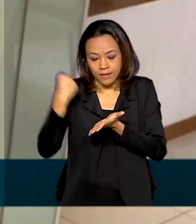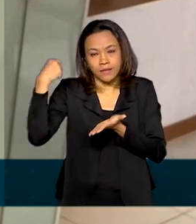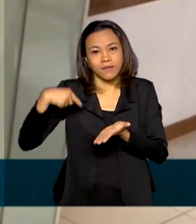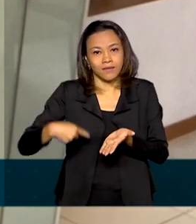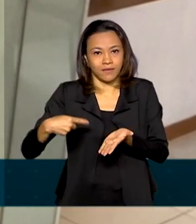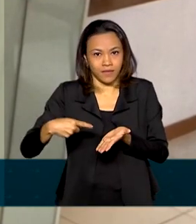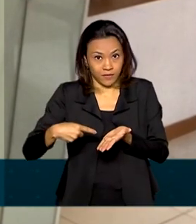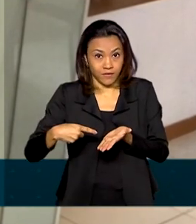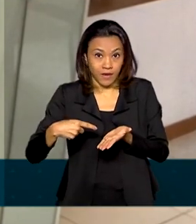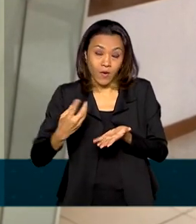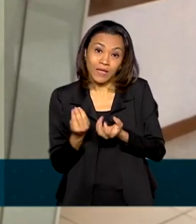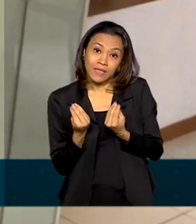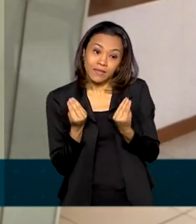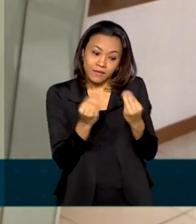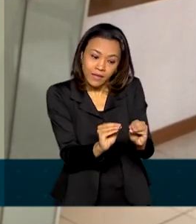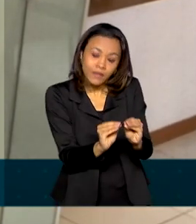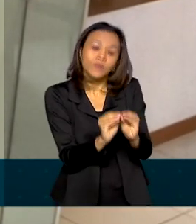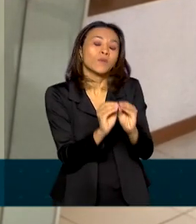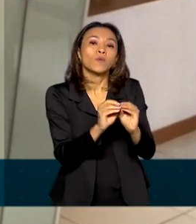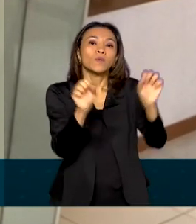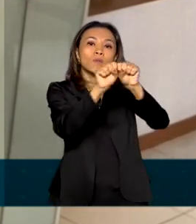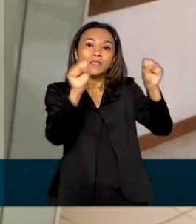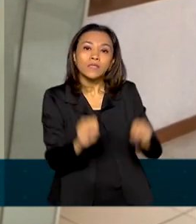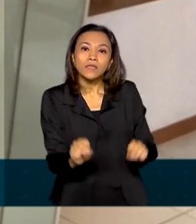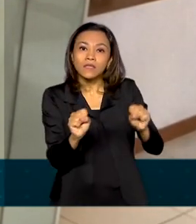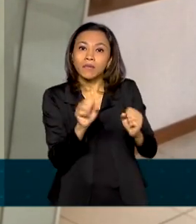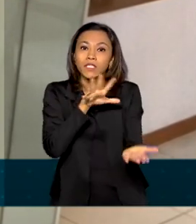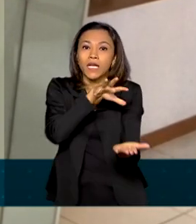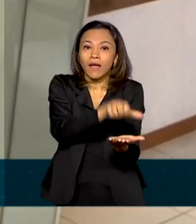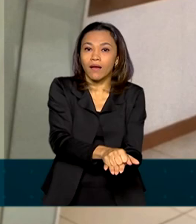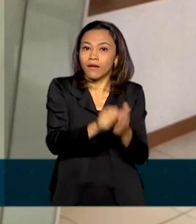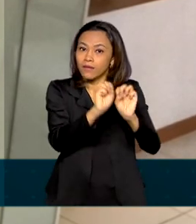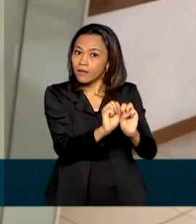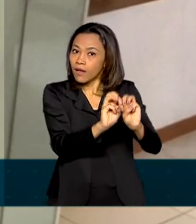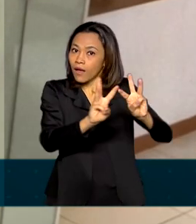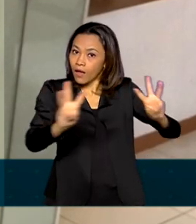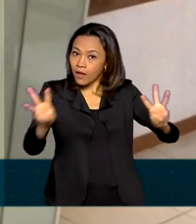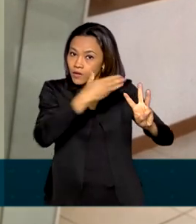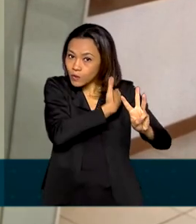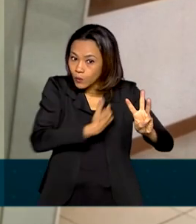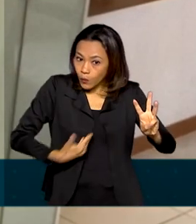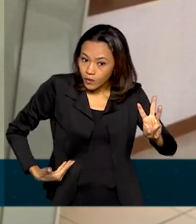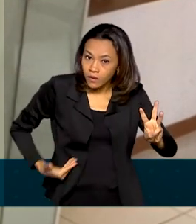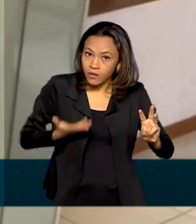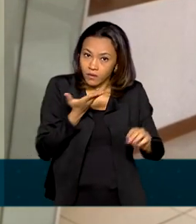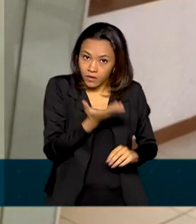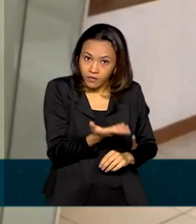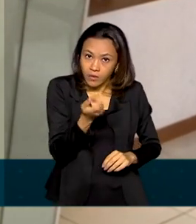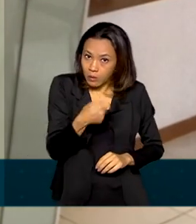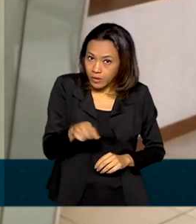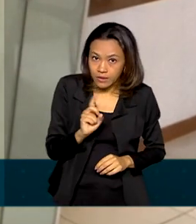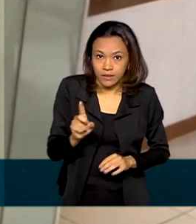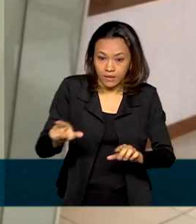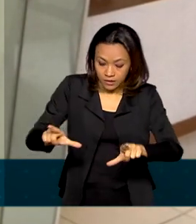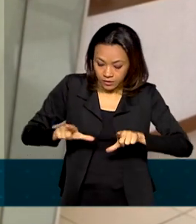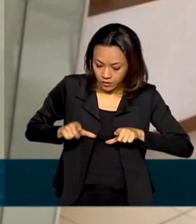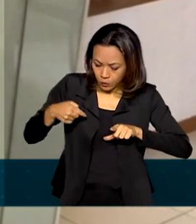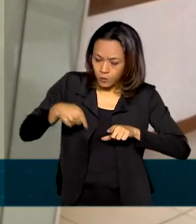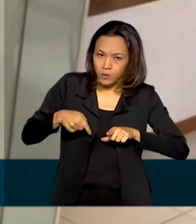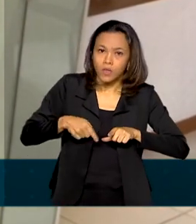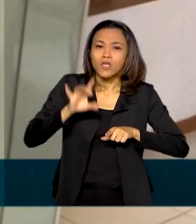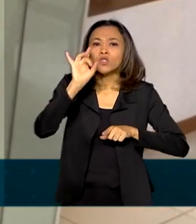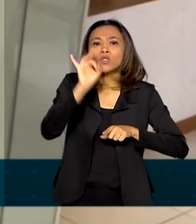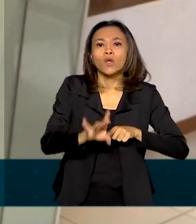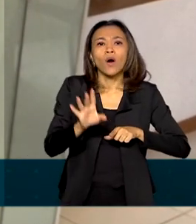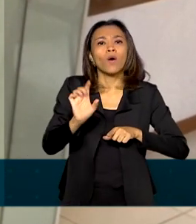no Sistema de Cadastramento Unificado de Fornecedores, o SICAF. Apenas com a autenticação